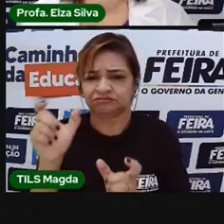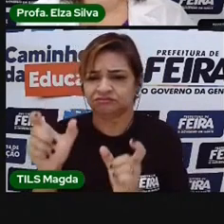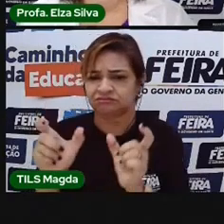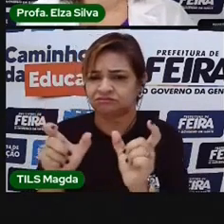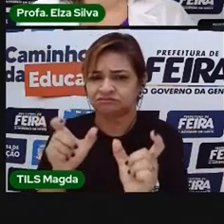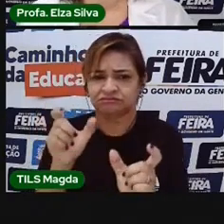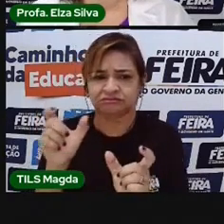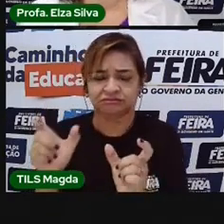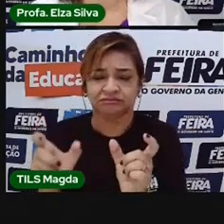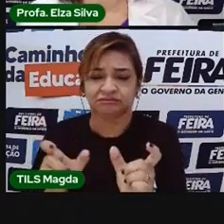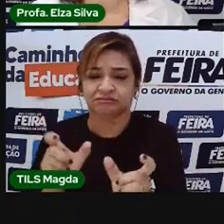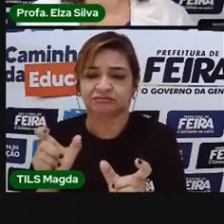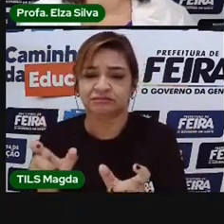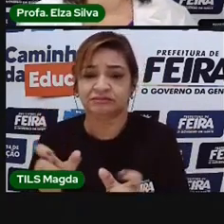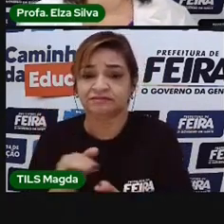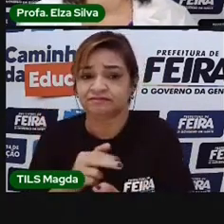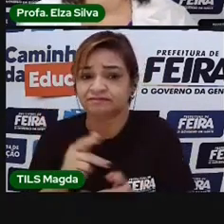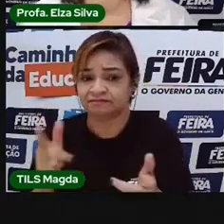recorde,